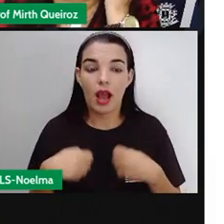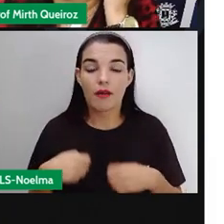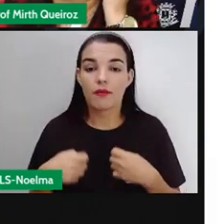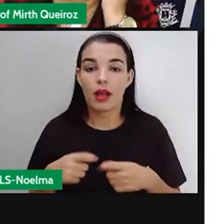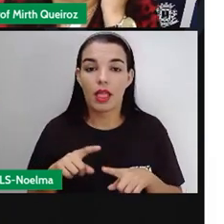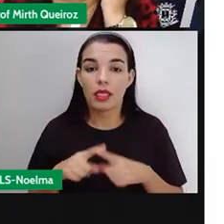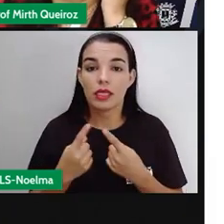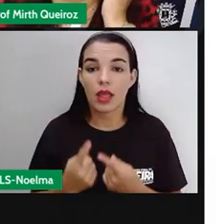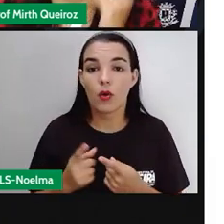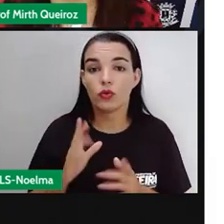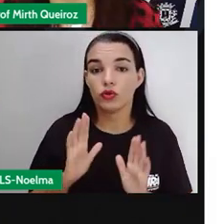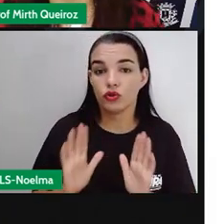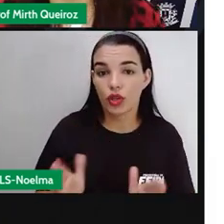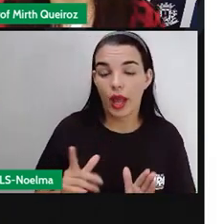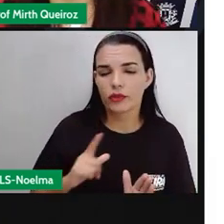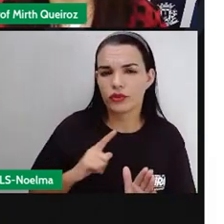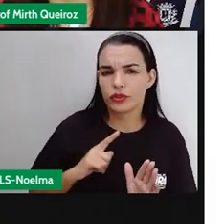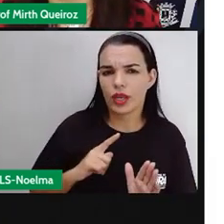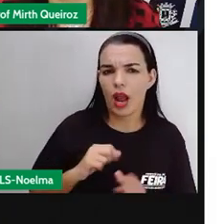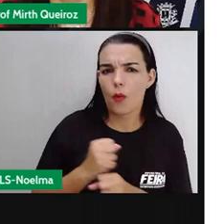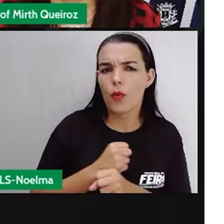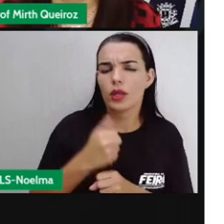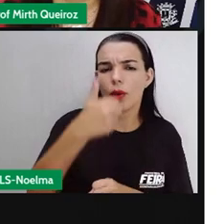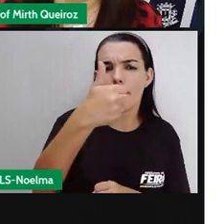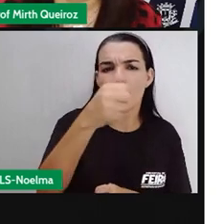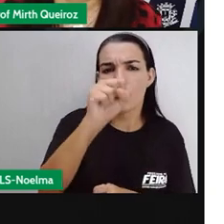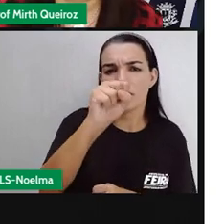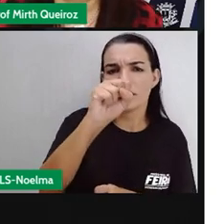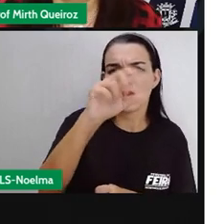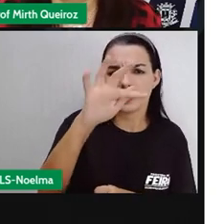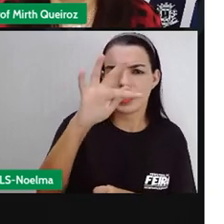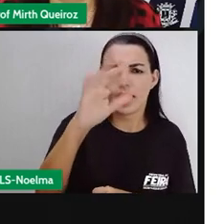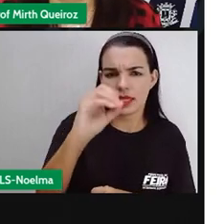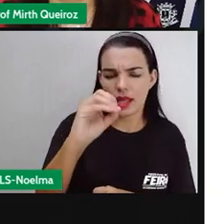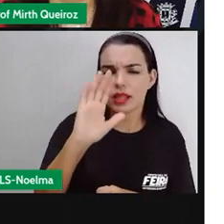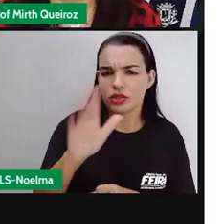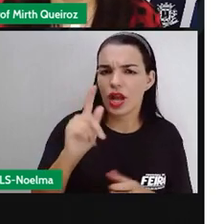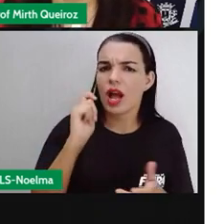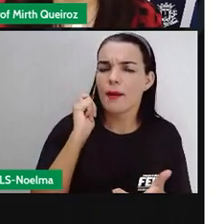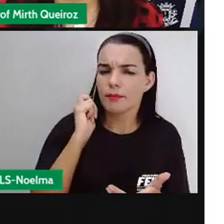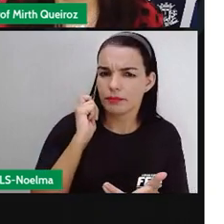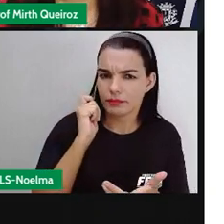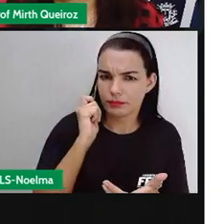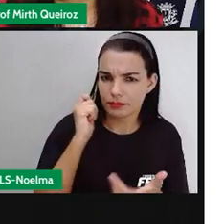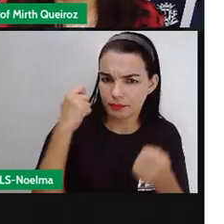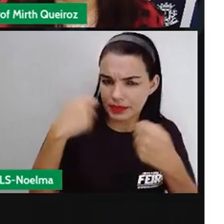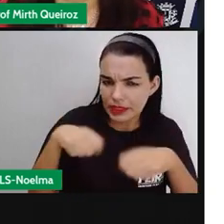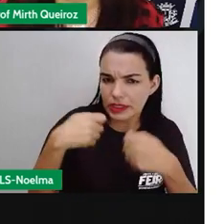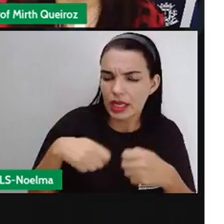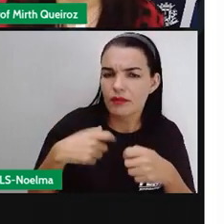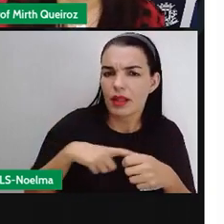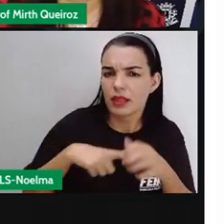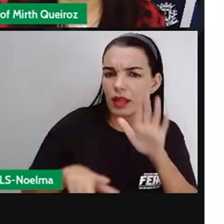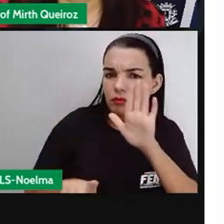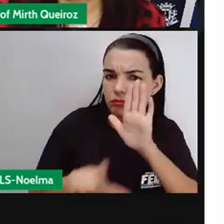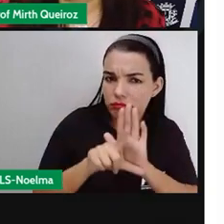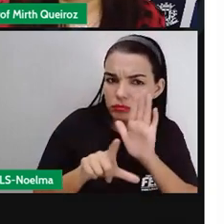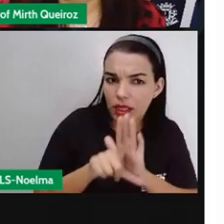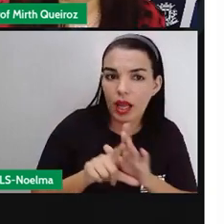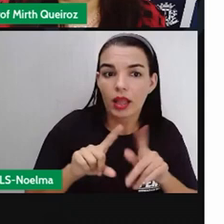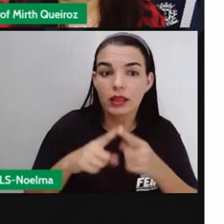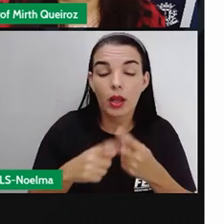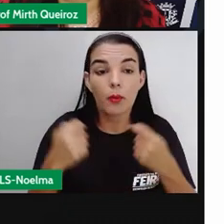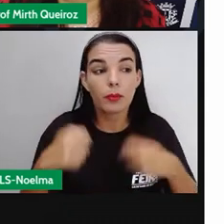algumas leis em relação a isso, a esse tipo de proibição, eles tiveram que utilizar